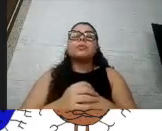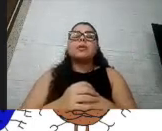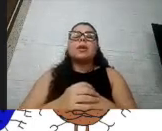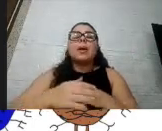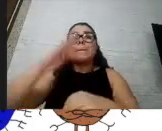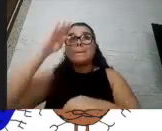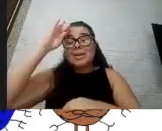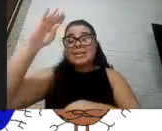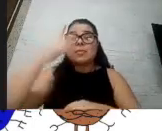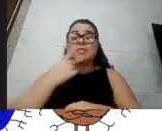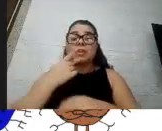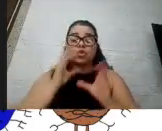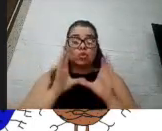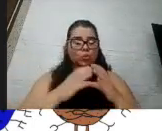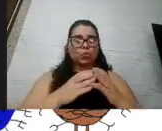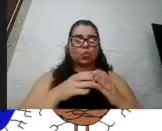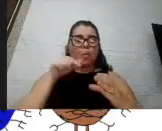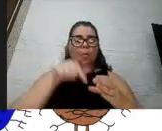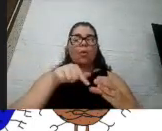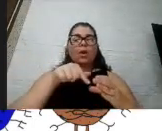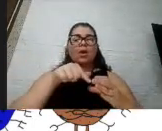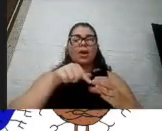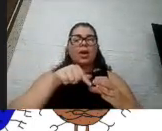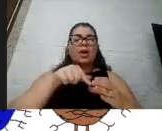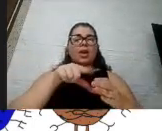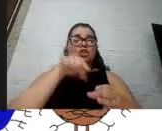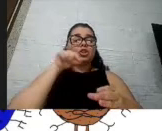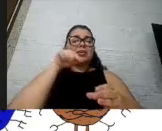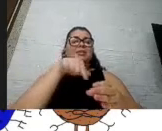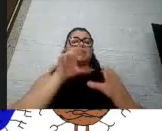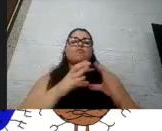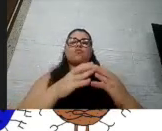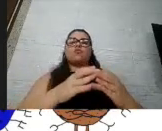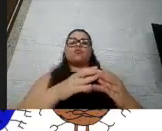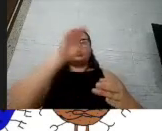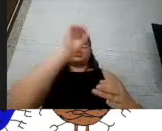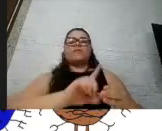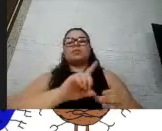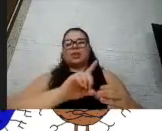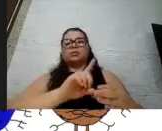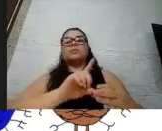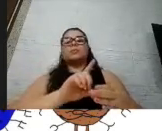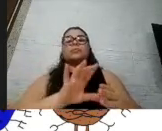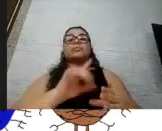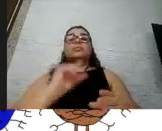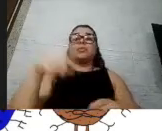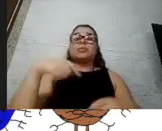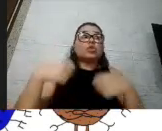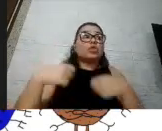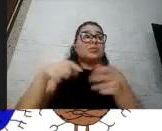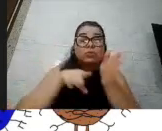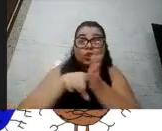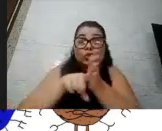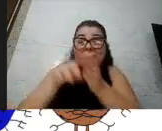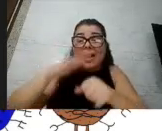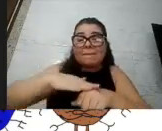é uma população específica que ainda vai demandar bastante estudo para a gente poder conhecer mais a doença nessas